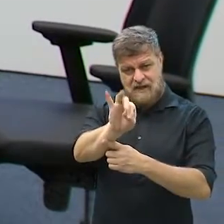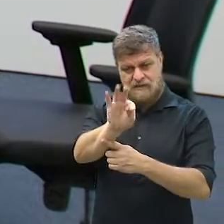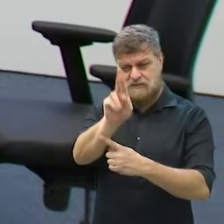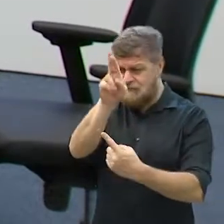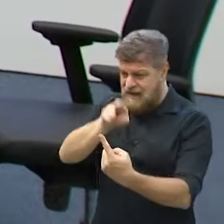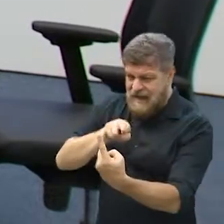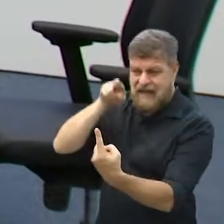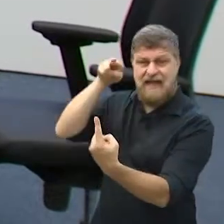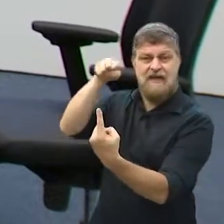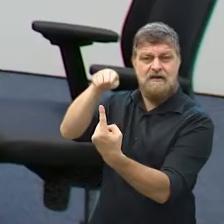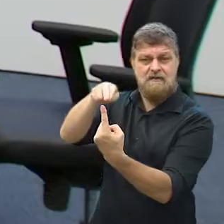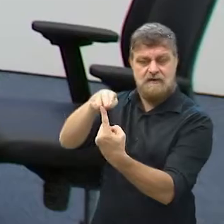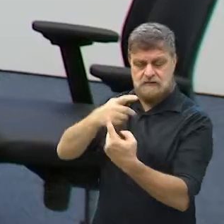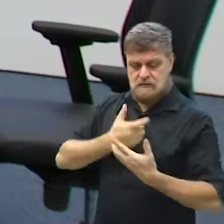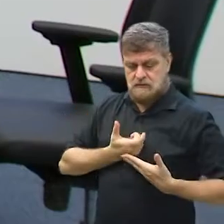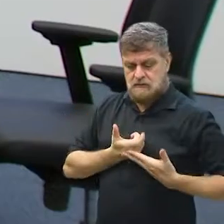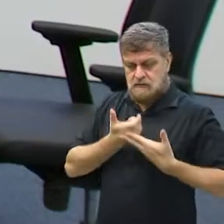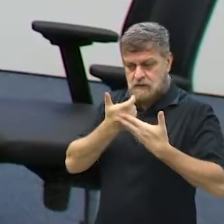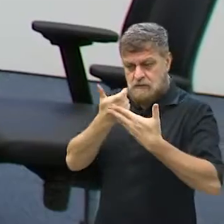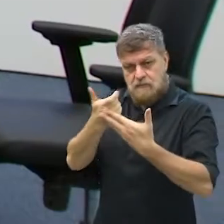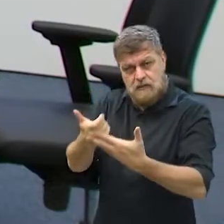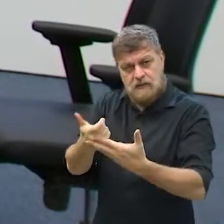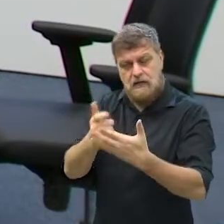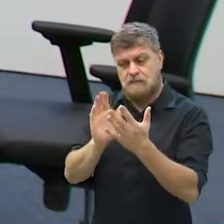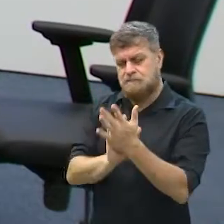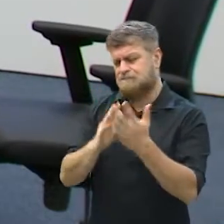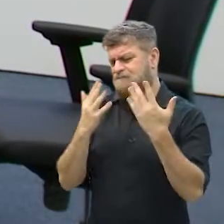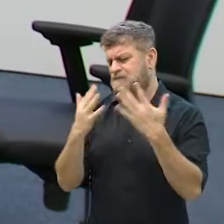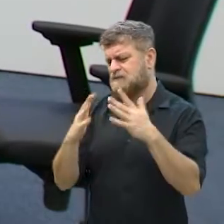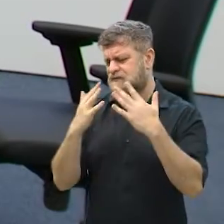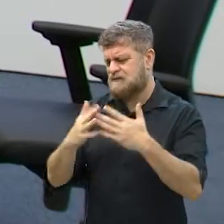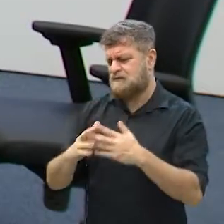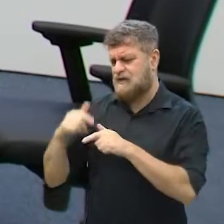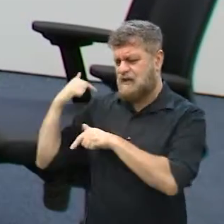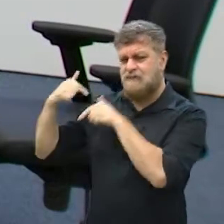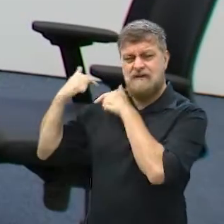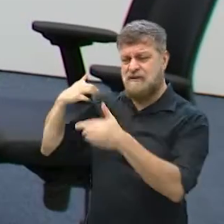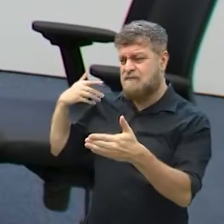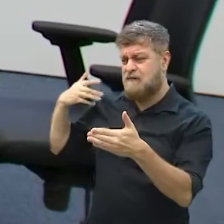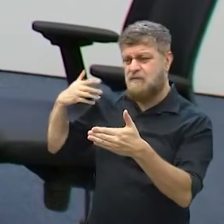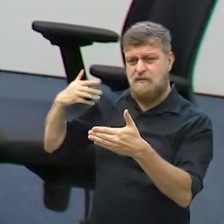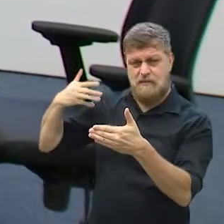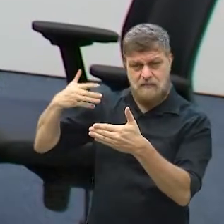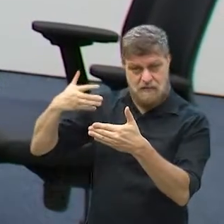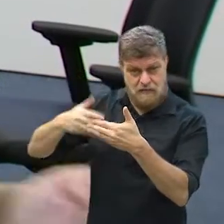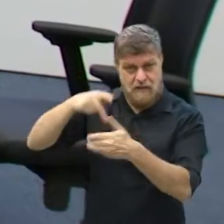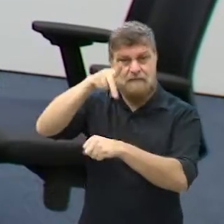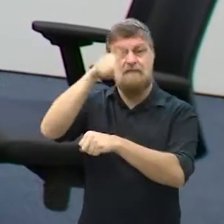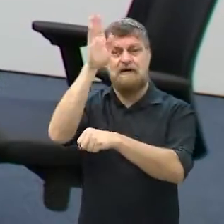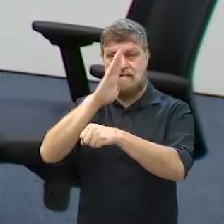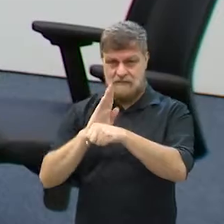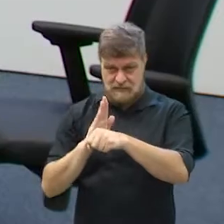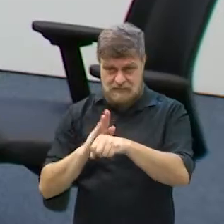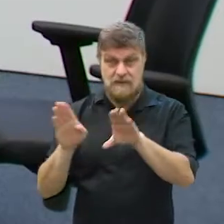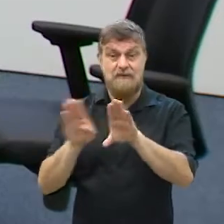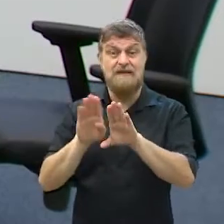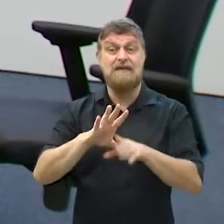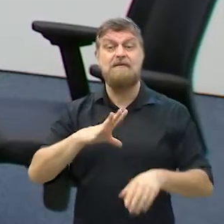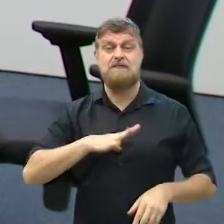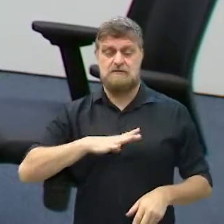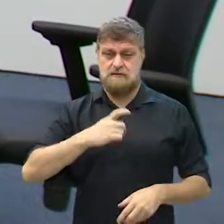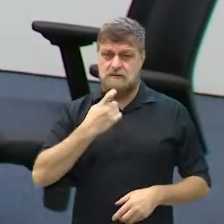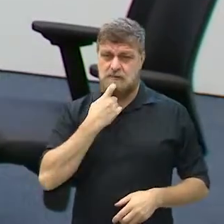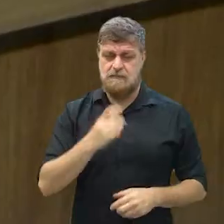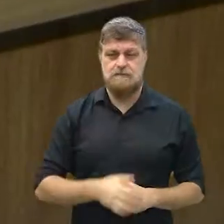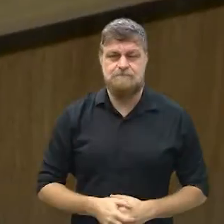acho que essa medalha, essa homenagem, é um reconhecimento a todos esses serviços prestados ao país e também à